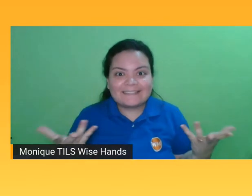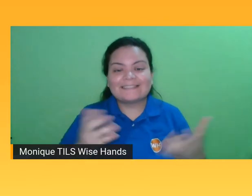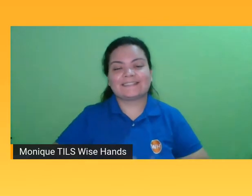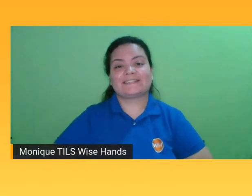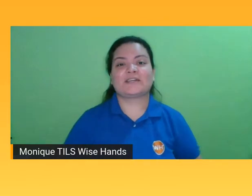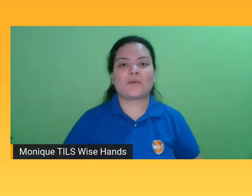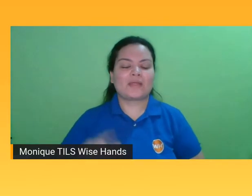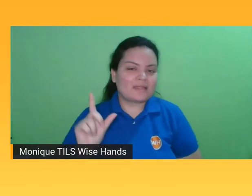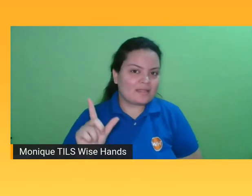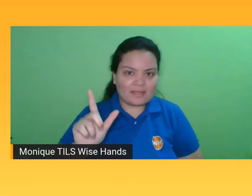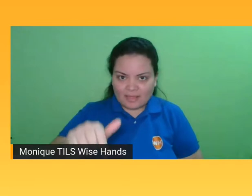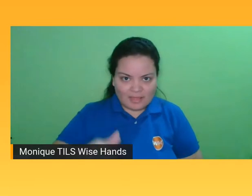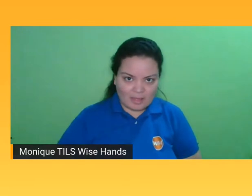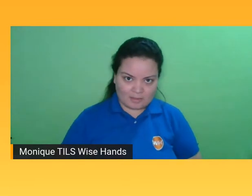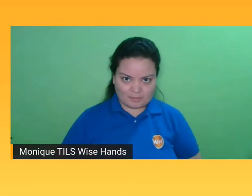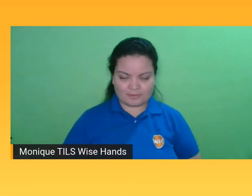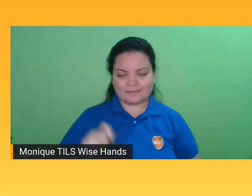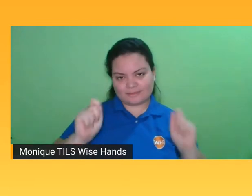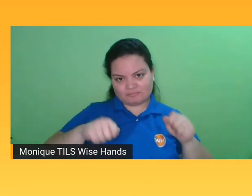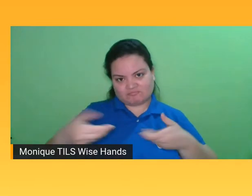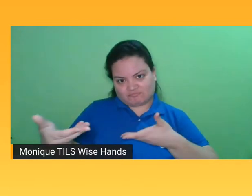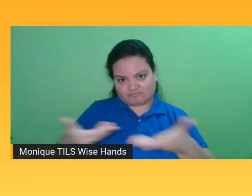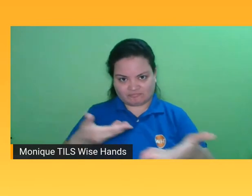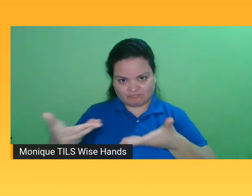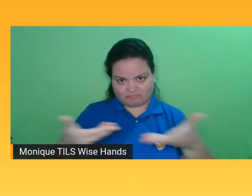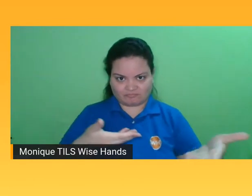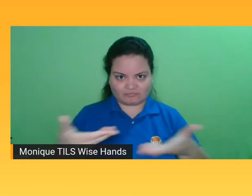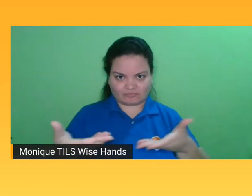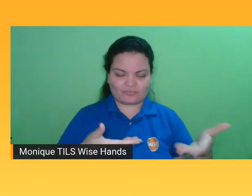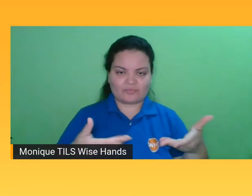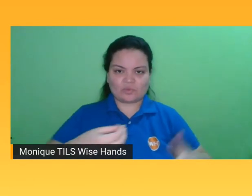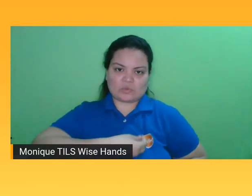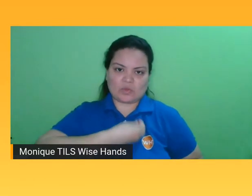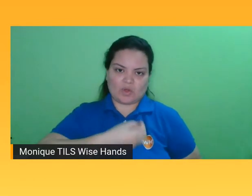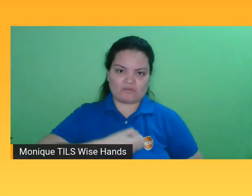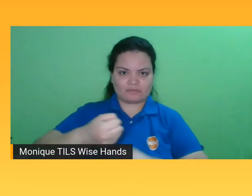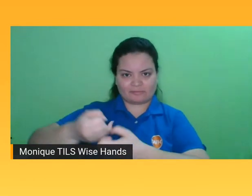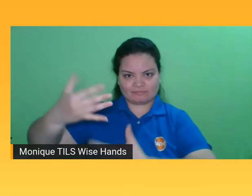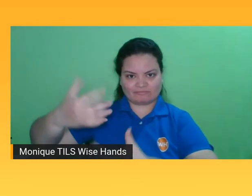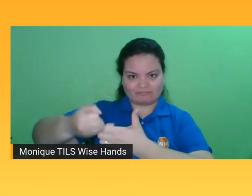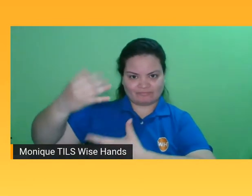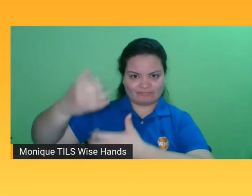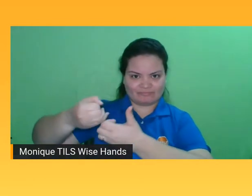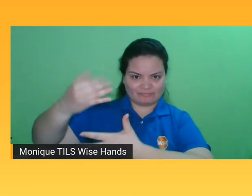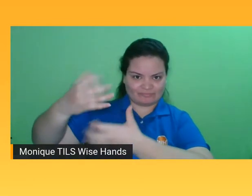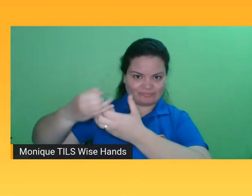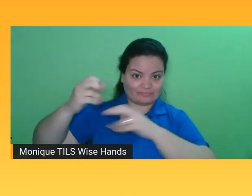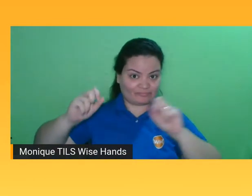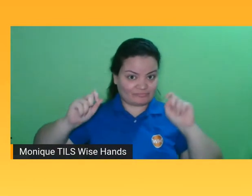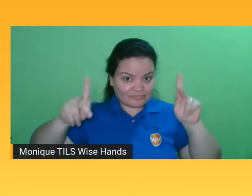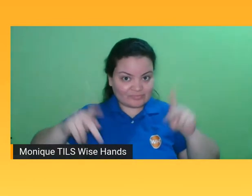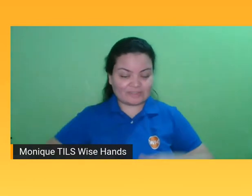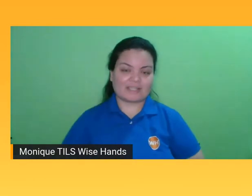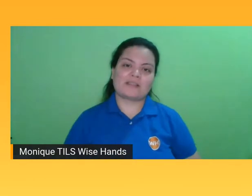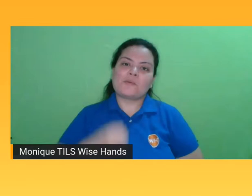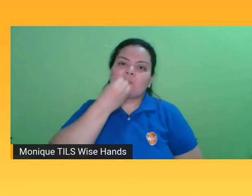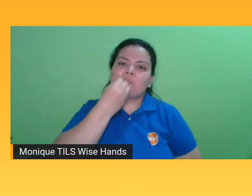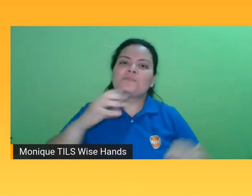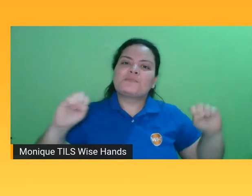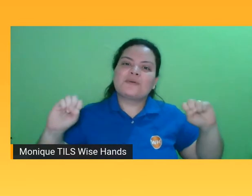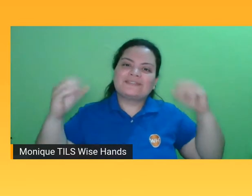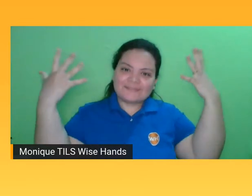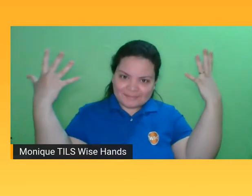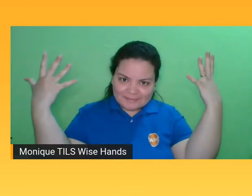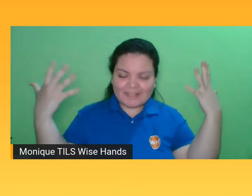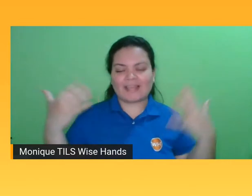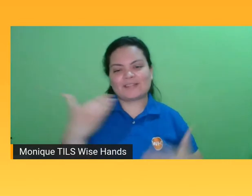depois a gente começa a fazer uma interação com a turma que está ao vivo, tá bom? Então, desde já, um bom evento para a gente, né, que